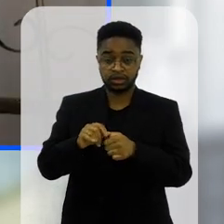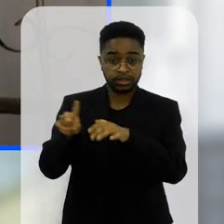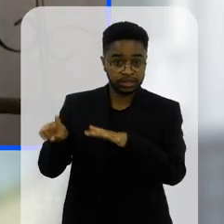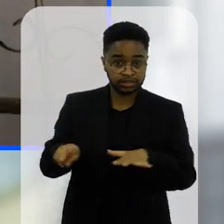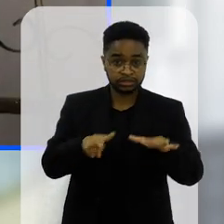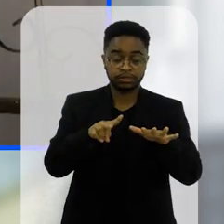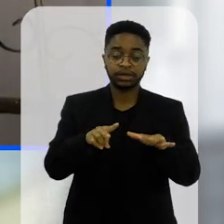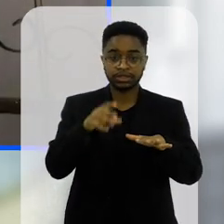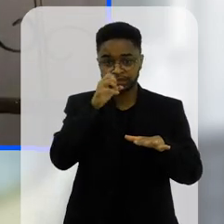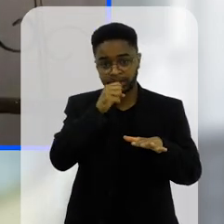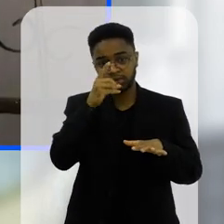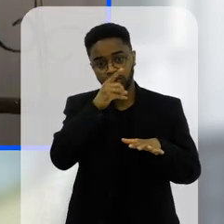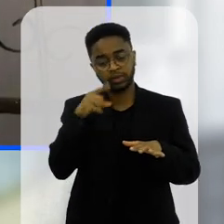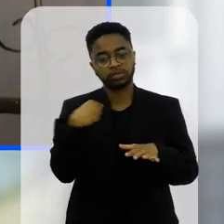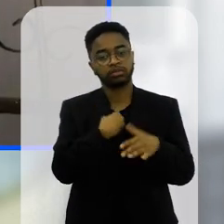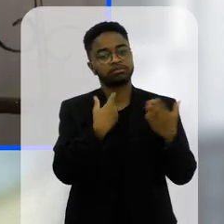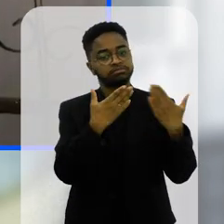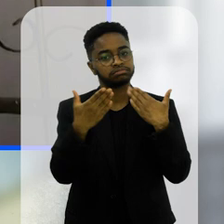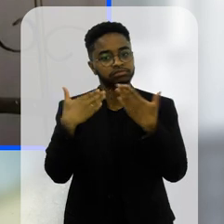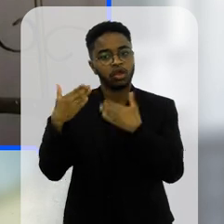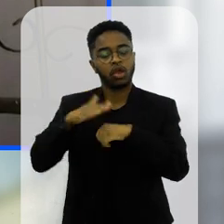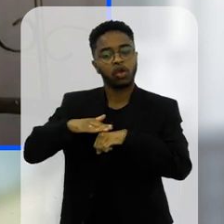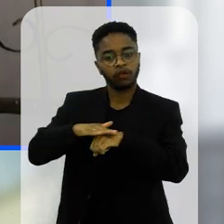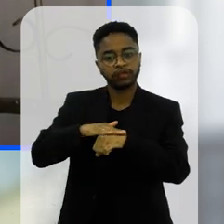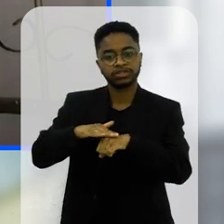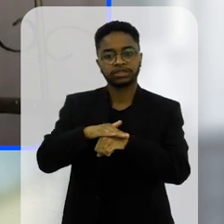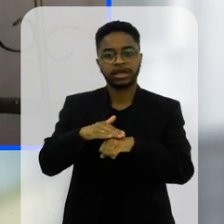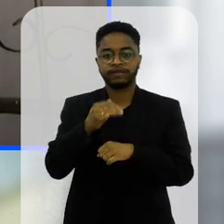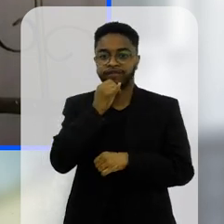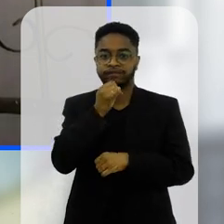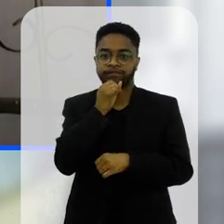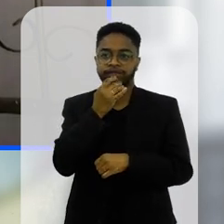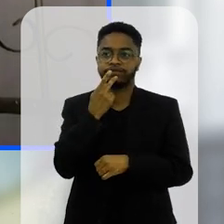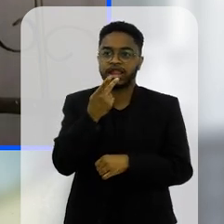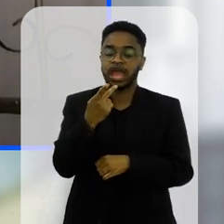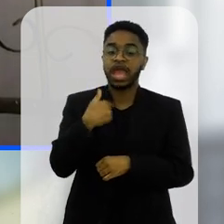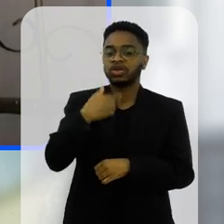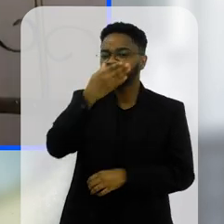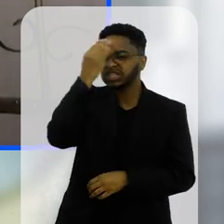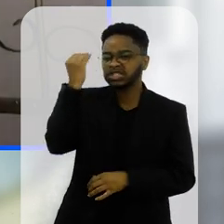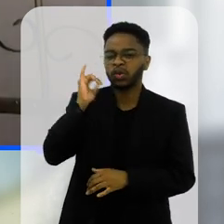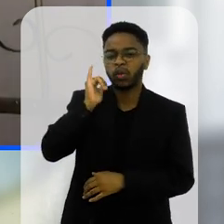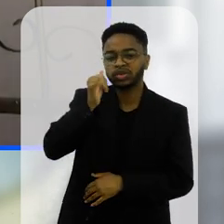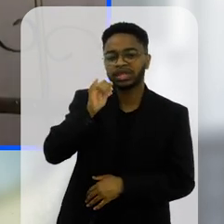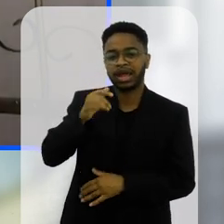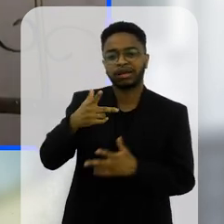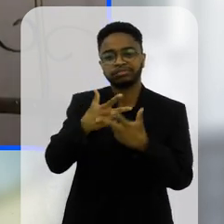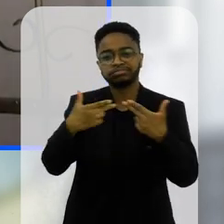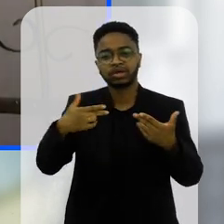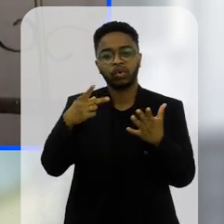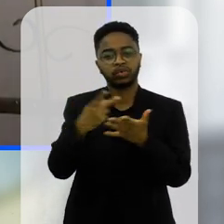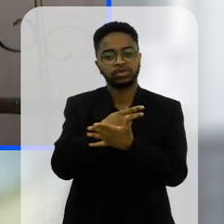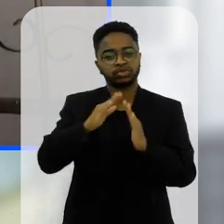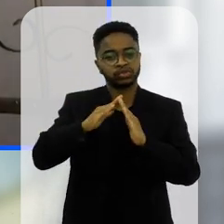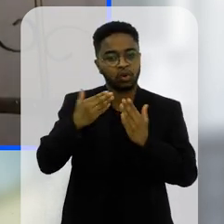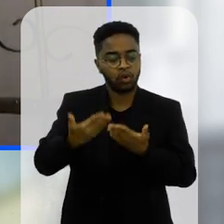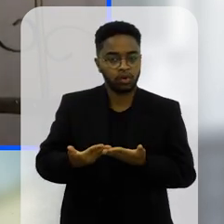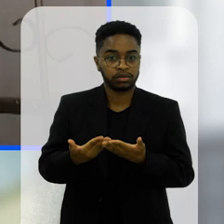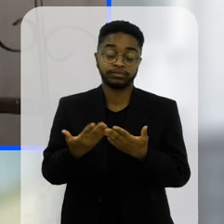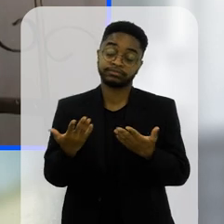a gente se reúne no final de semana para conversar para falar ah, esqueci de falar o que aconteceu na escola o que aconteceu